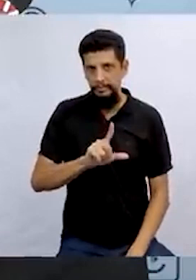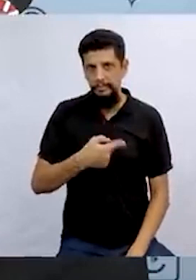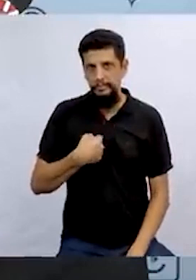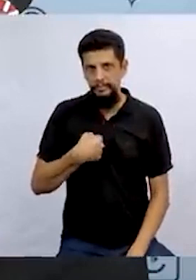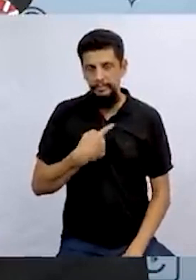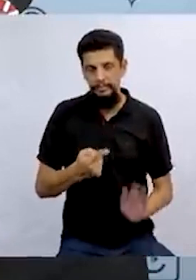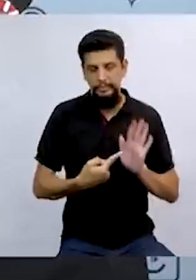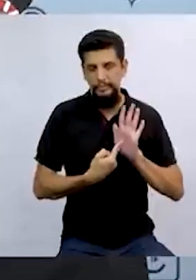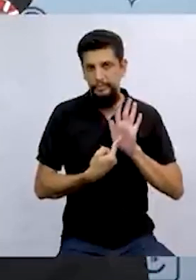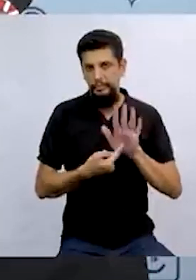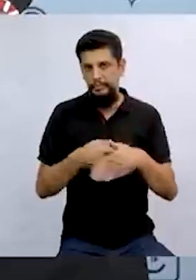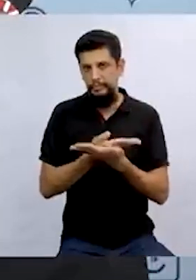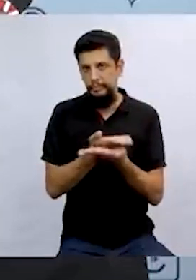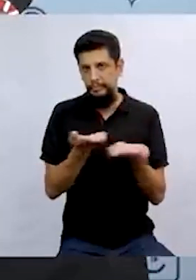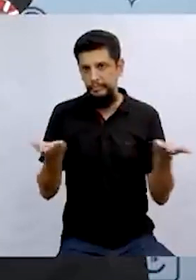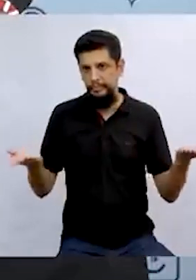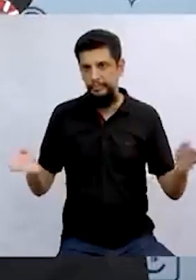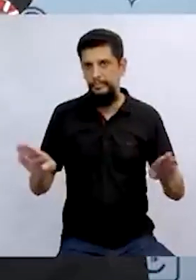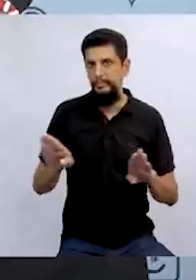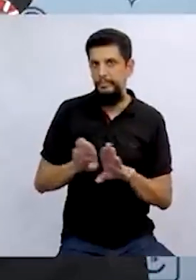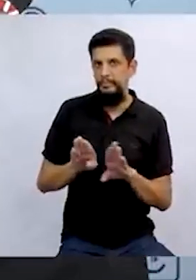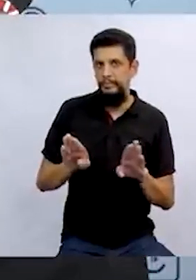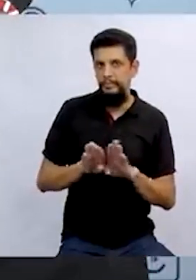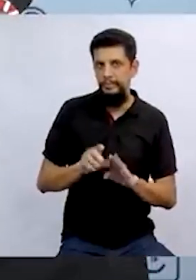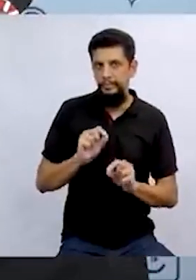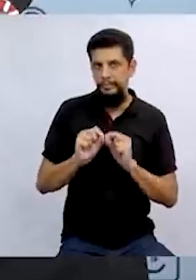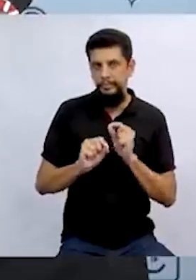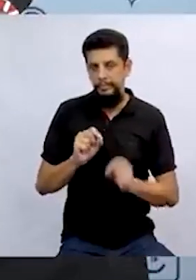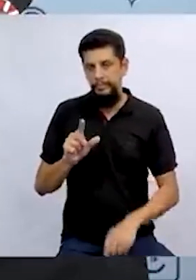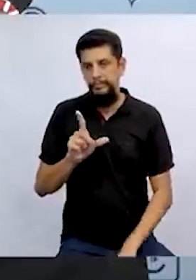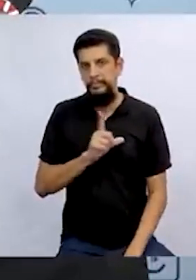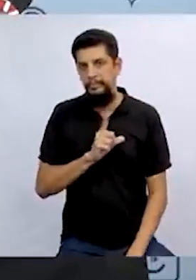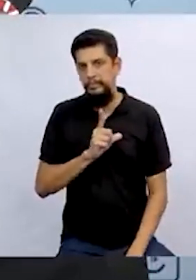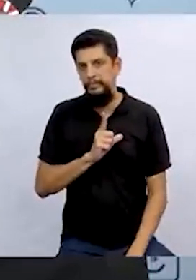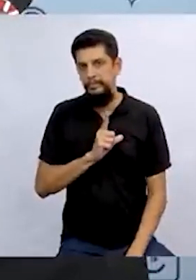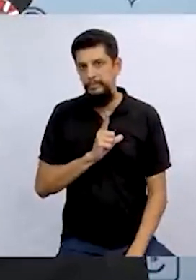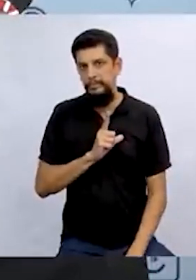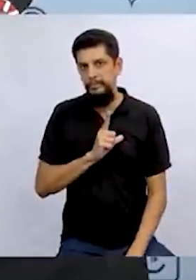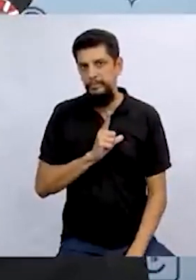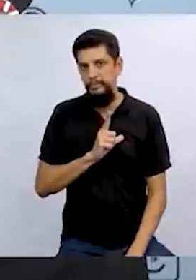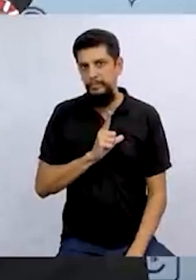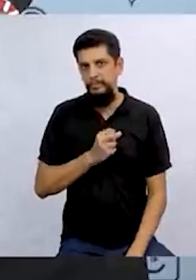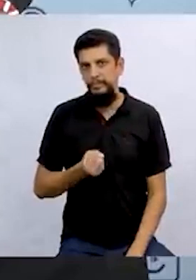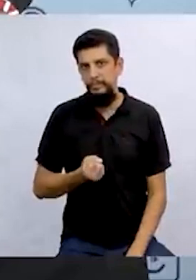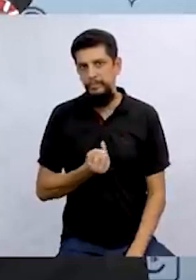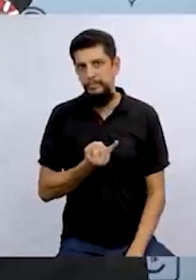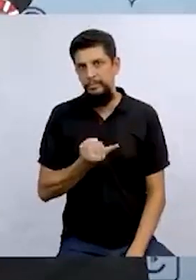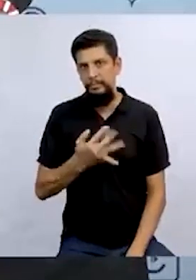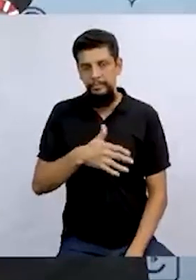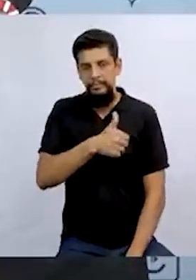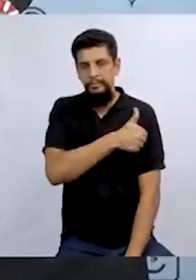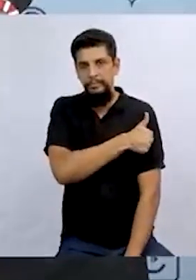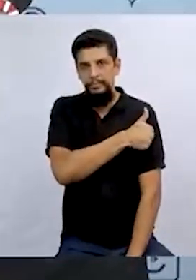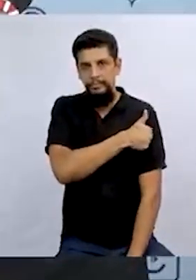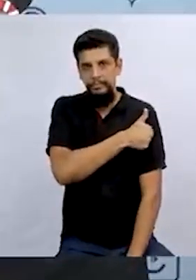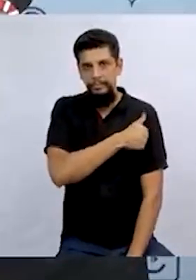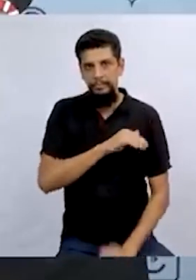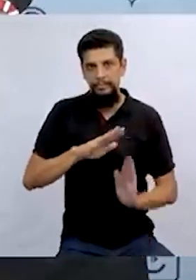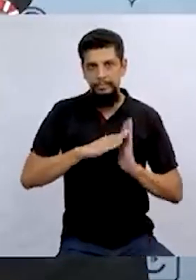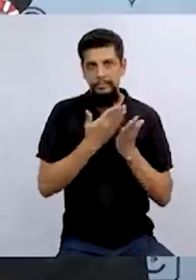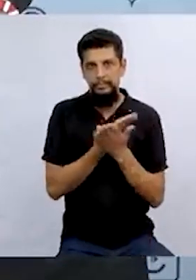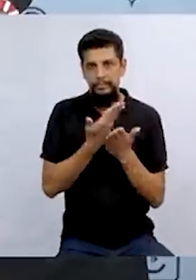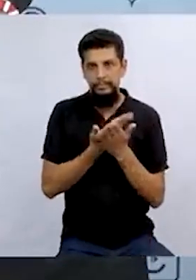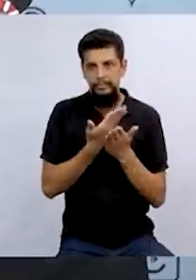Eu vou mostrar agora pra vocês também o que a gente tem, como algumas das estudantes da